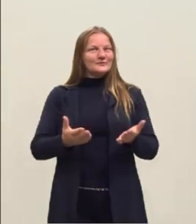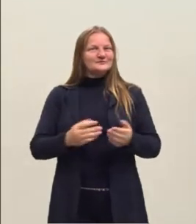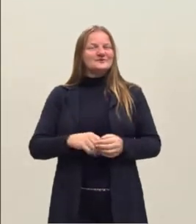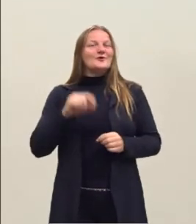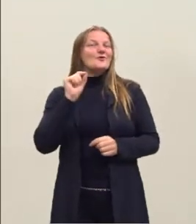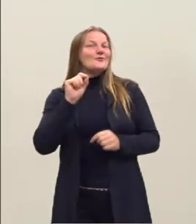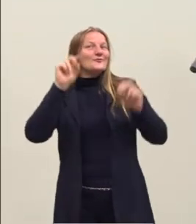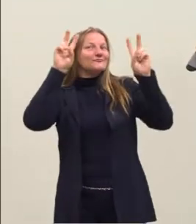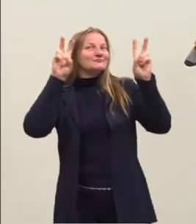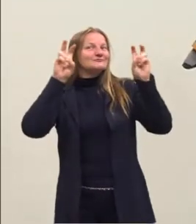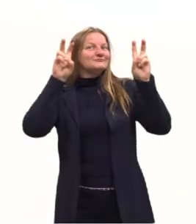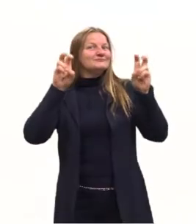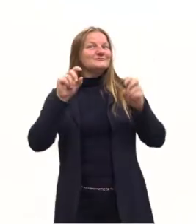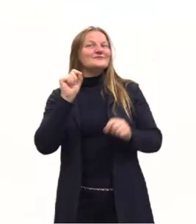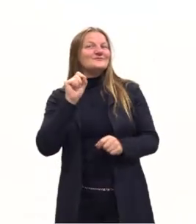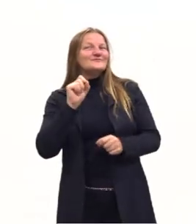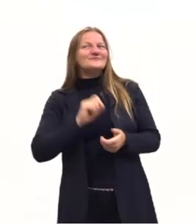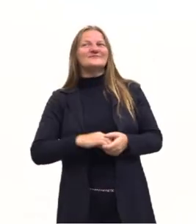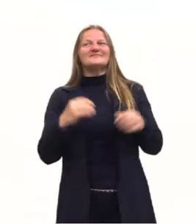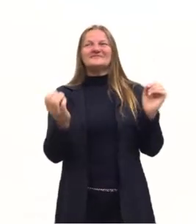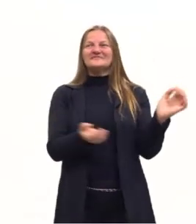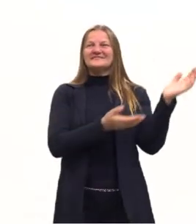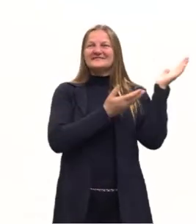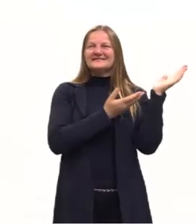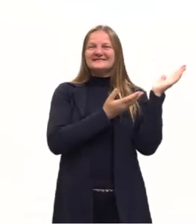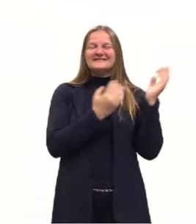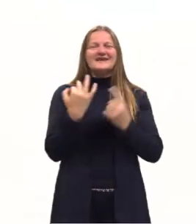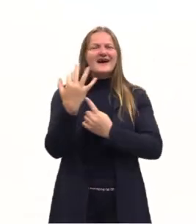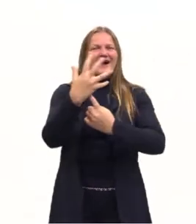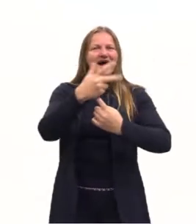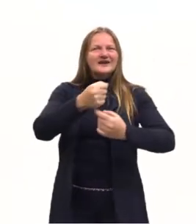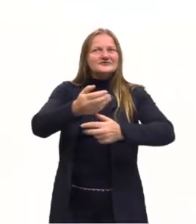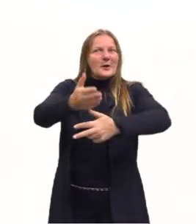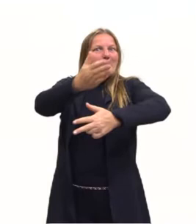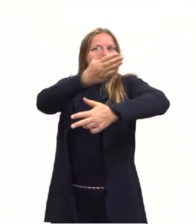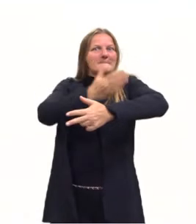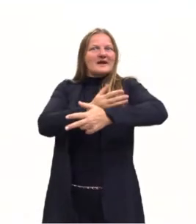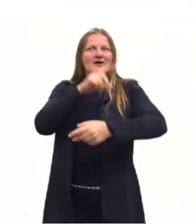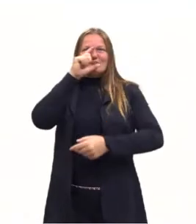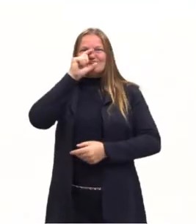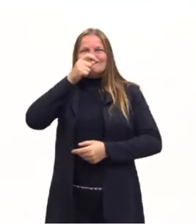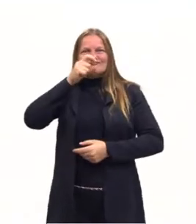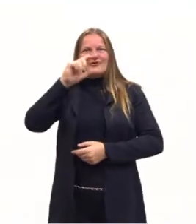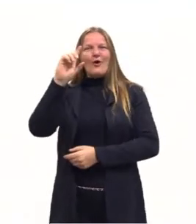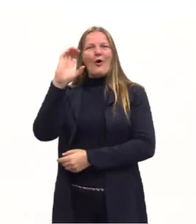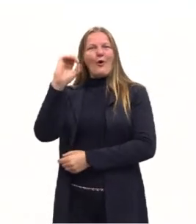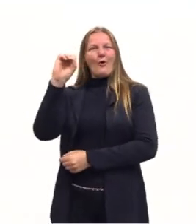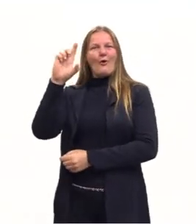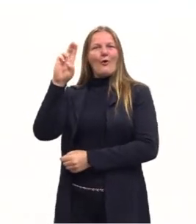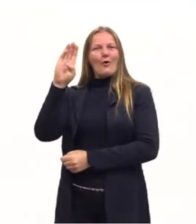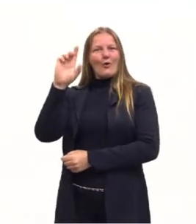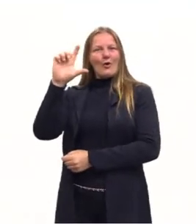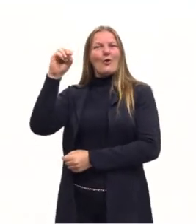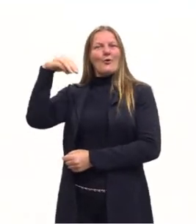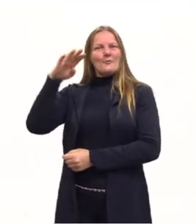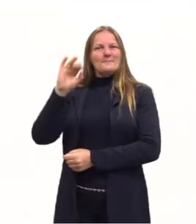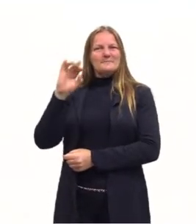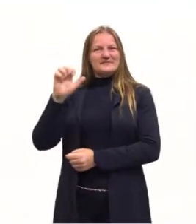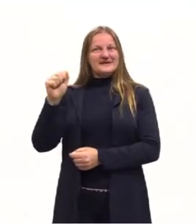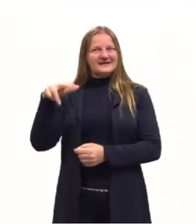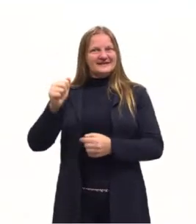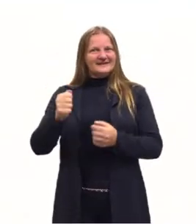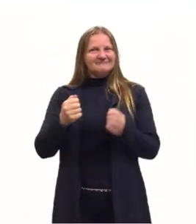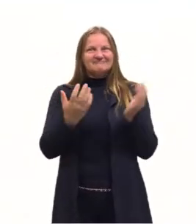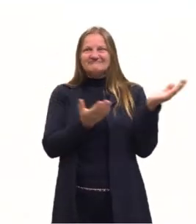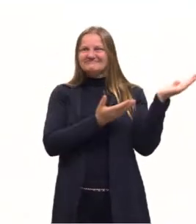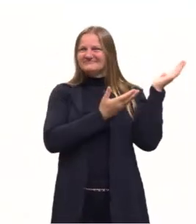que vem para falar sobre a arte pré-colombiana. Eu acho esse um assunto de extrema importância,